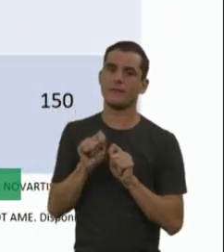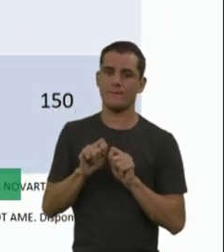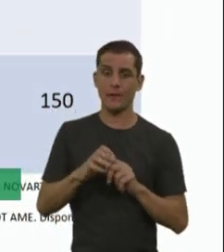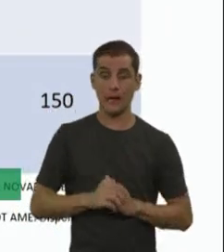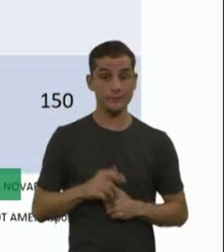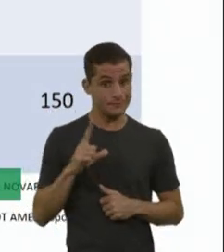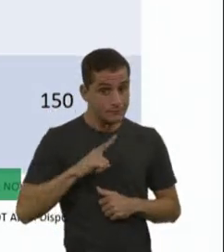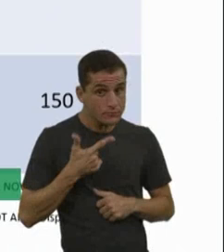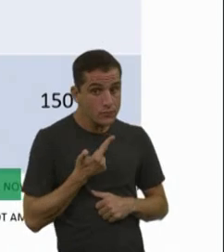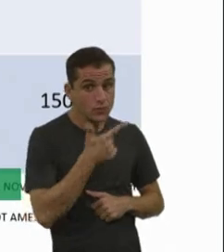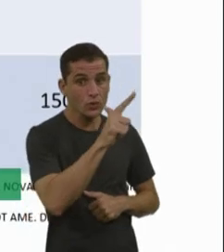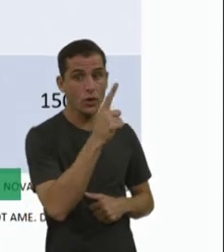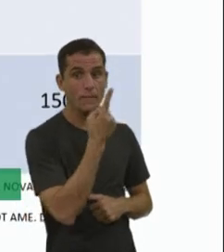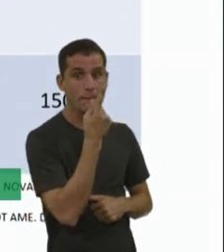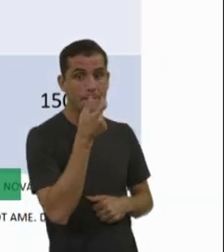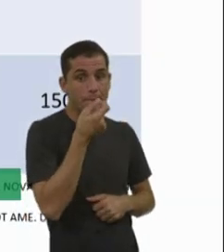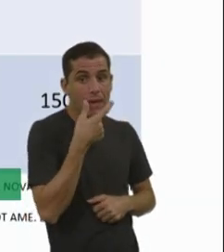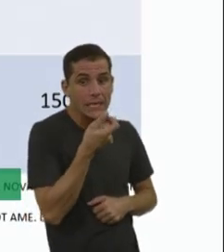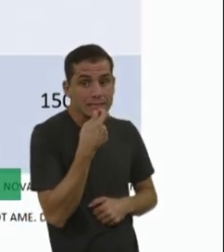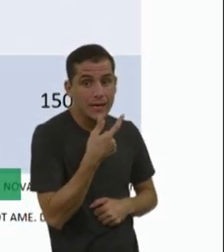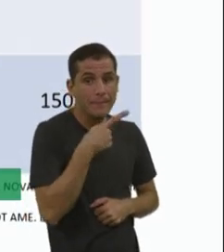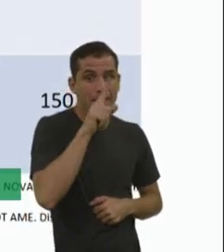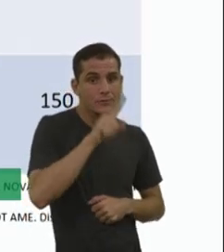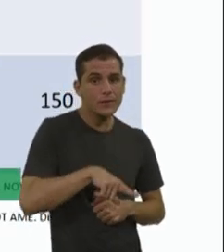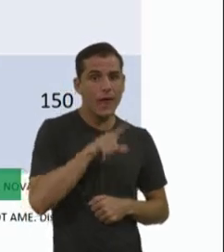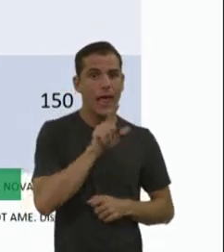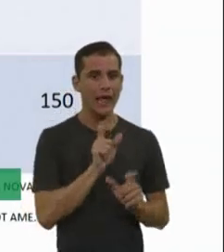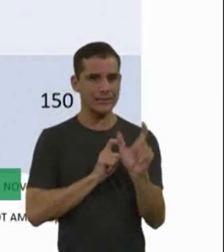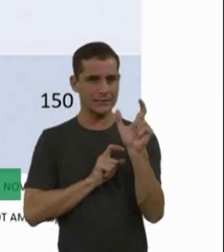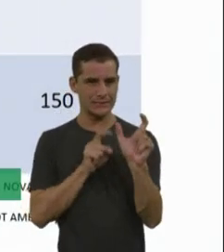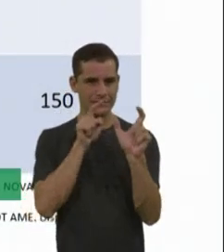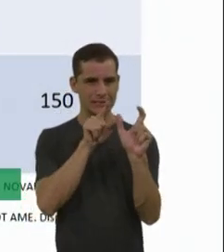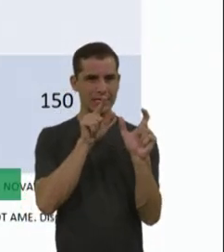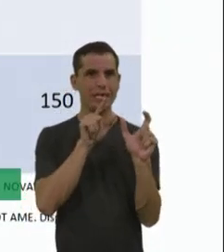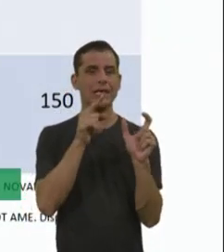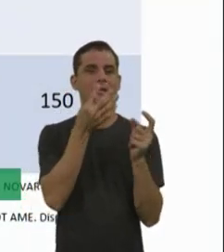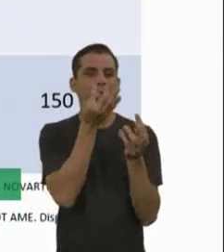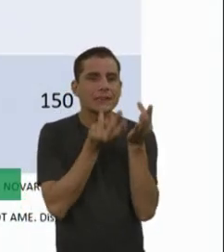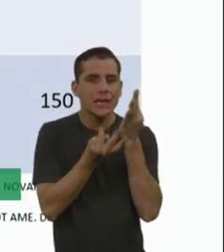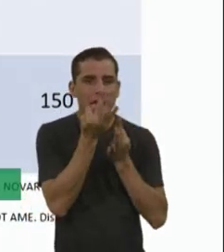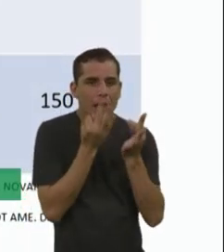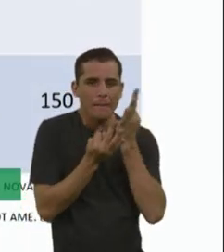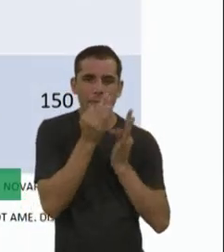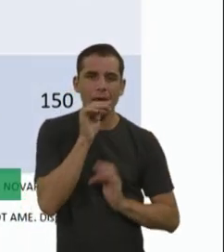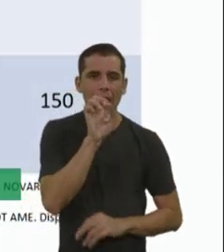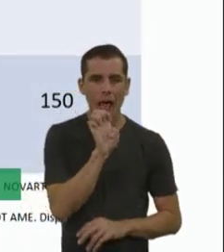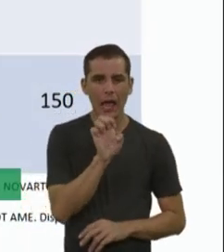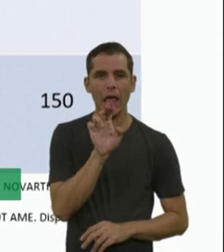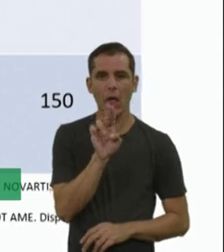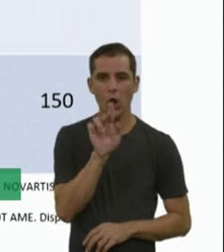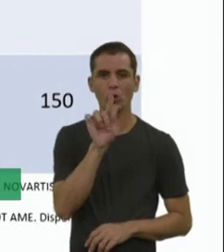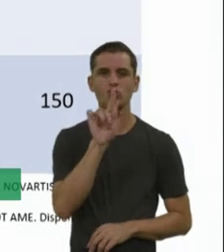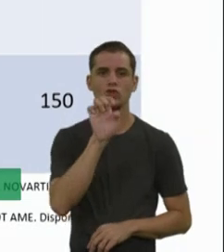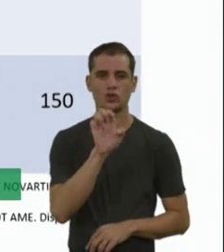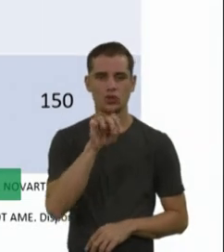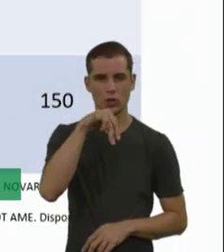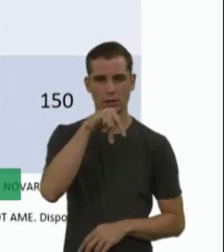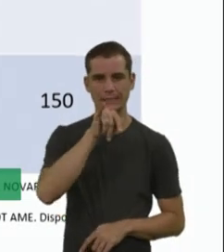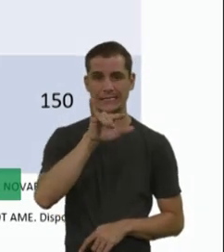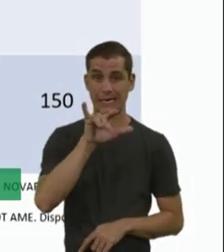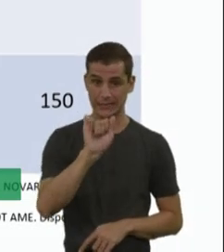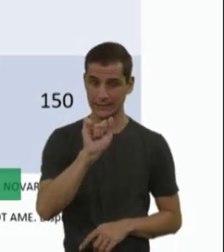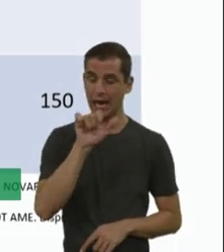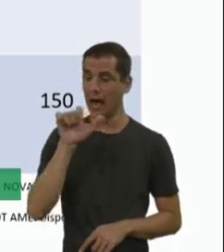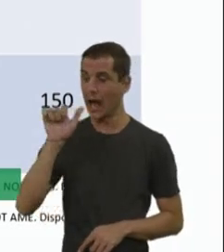é o Onacenogeno Aveparvovec, que é a terapia gênica, né? Então, ele foi aprovado aqui na Anvisa em 2020,